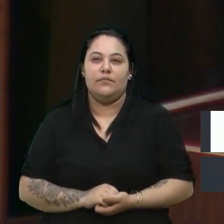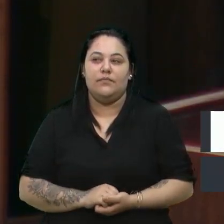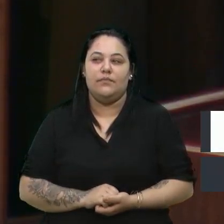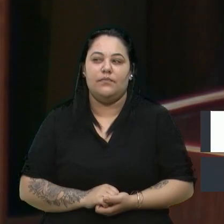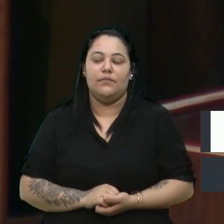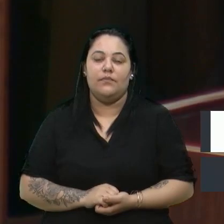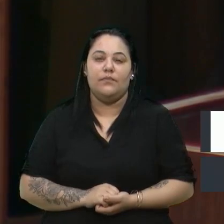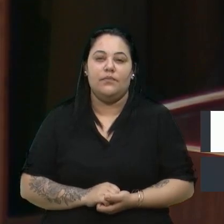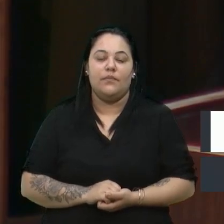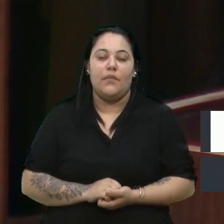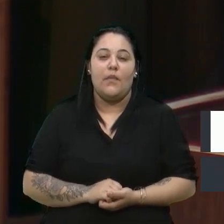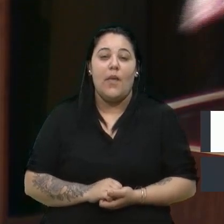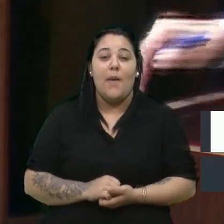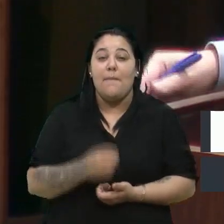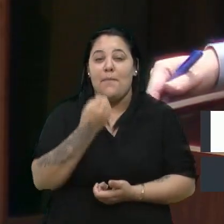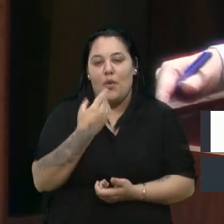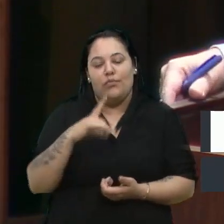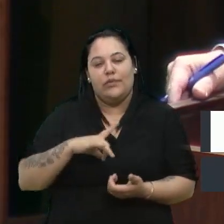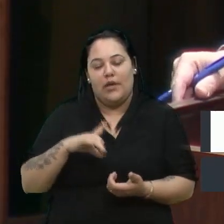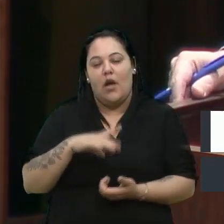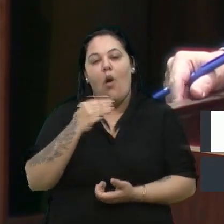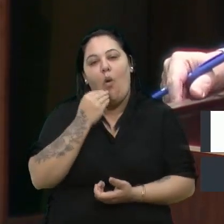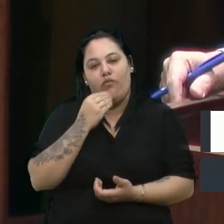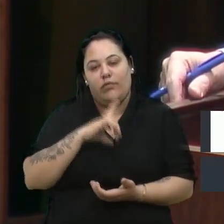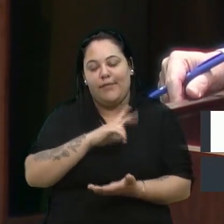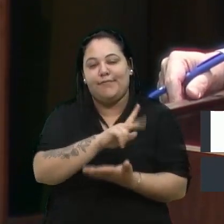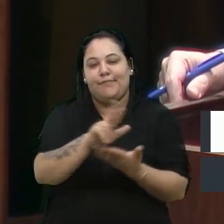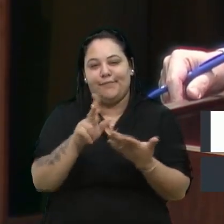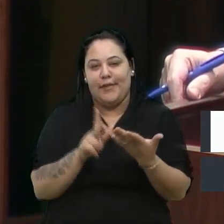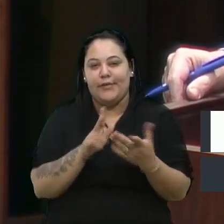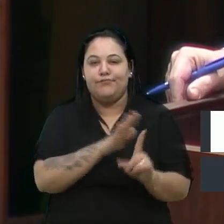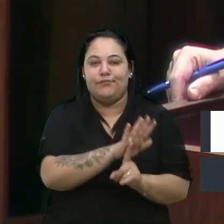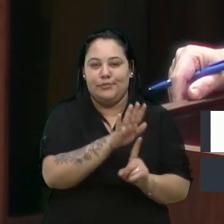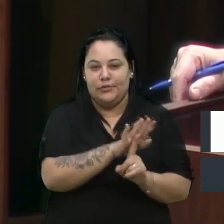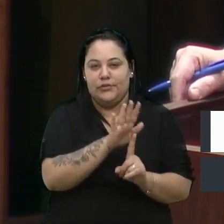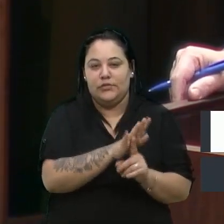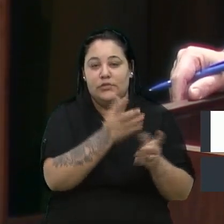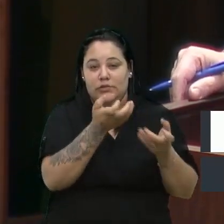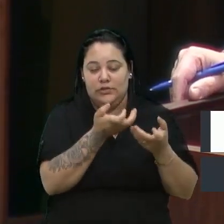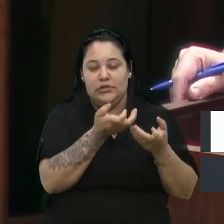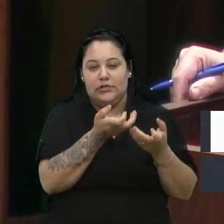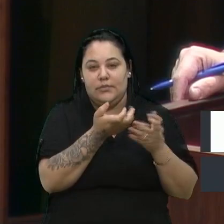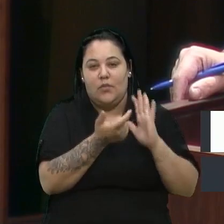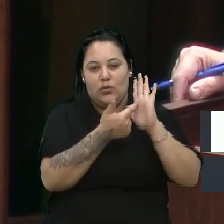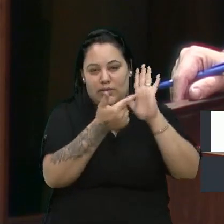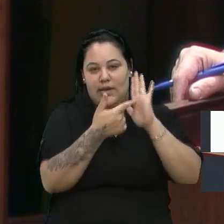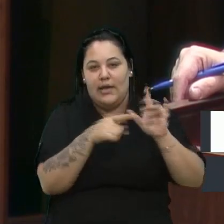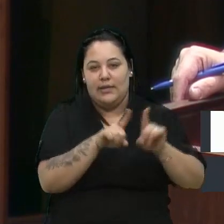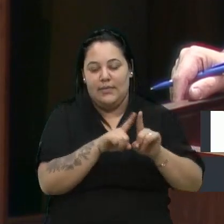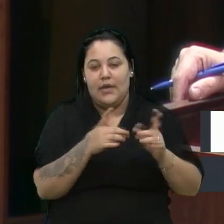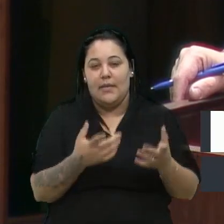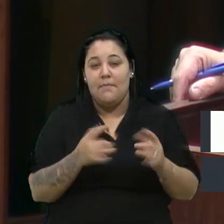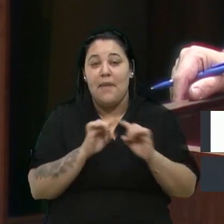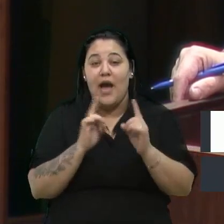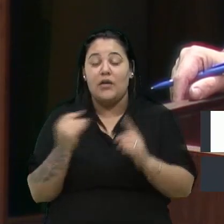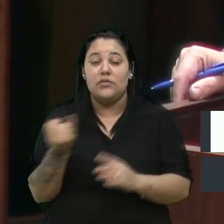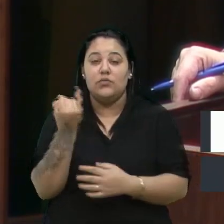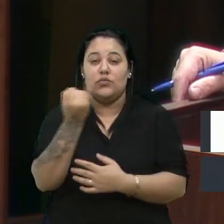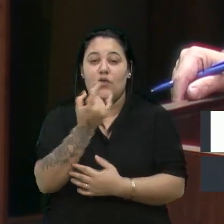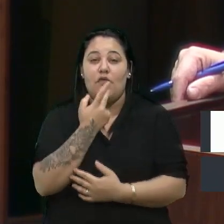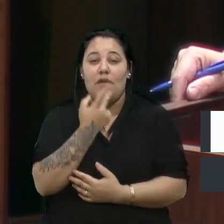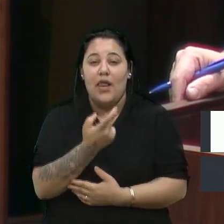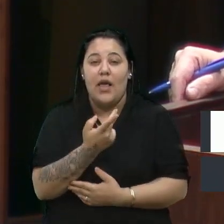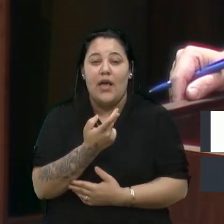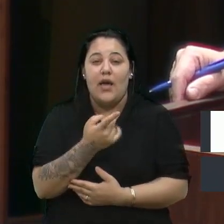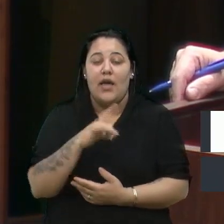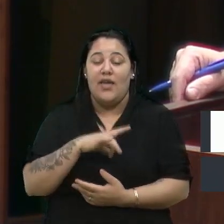existem diversas outras demandas que a gente gostaria de citar, mas é importante dizer que eu acho